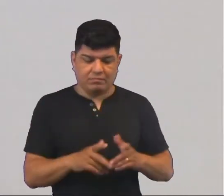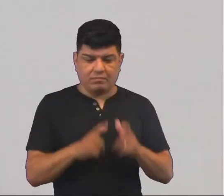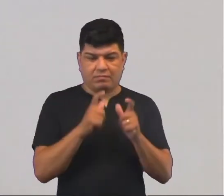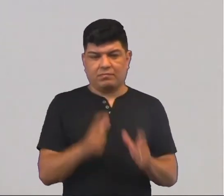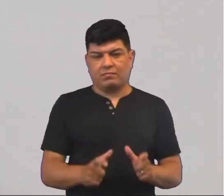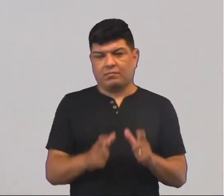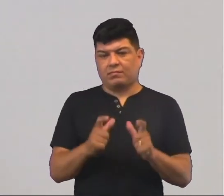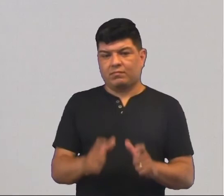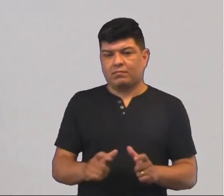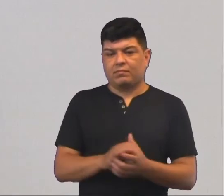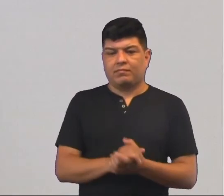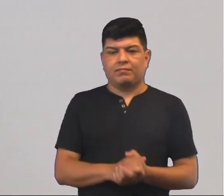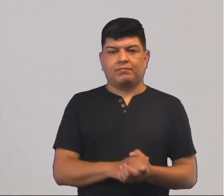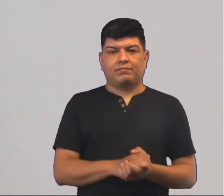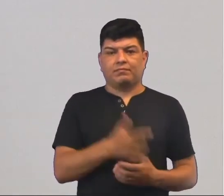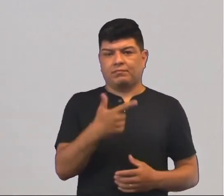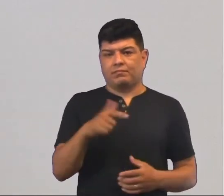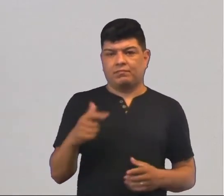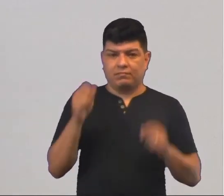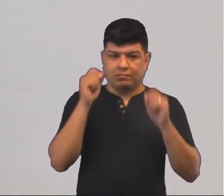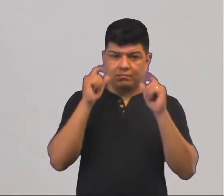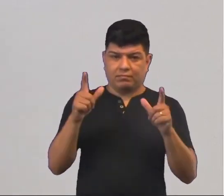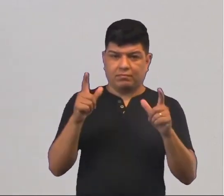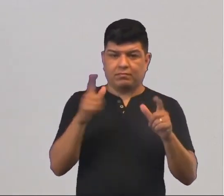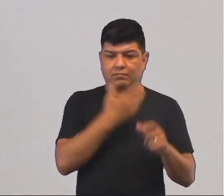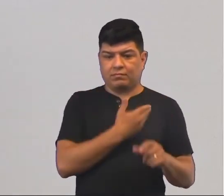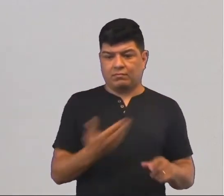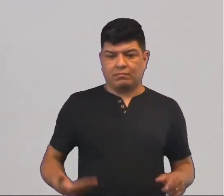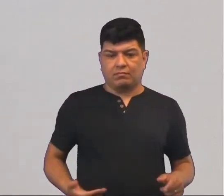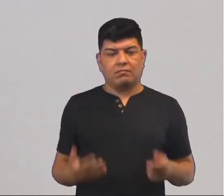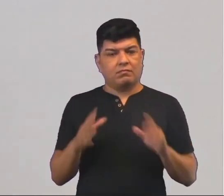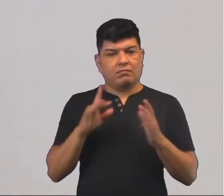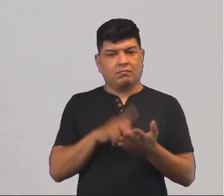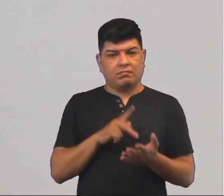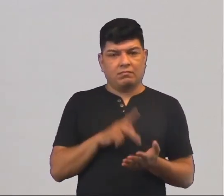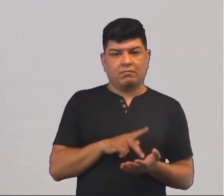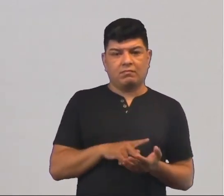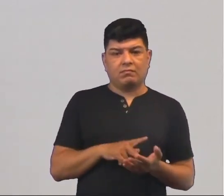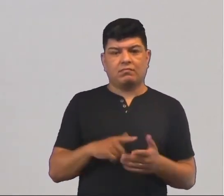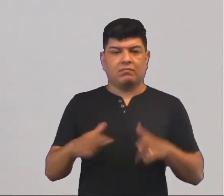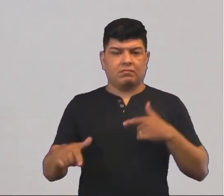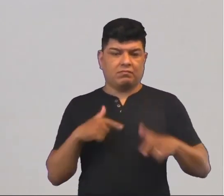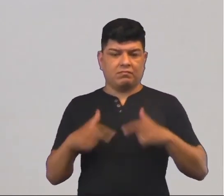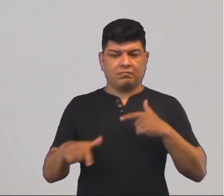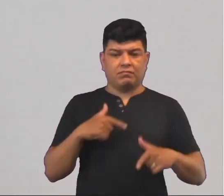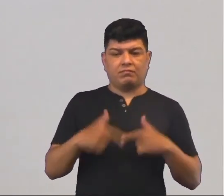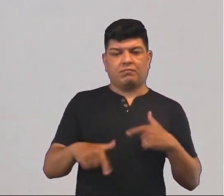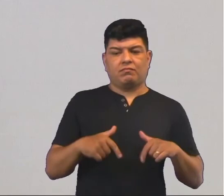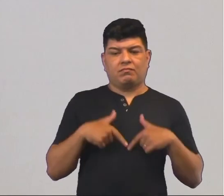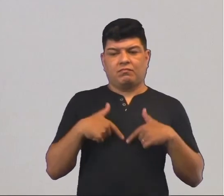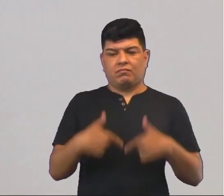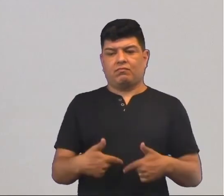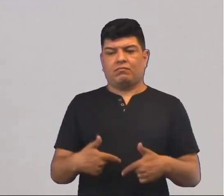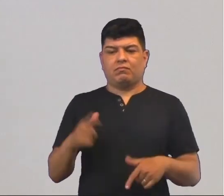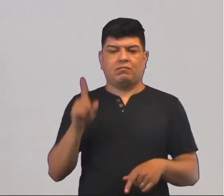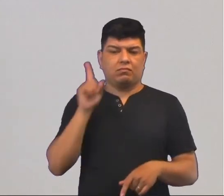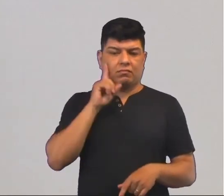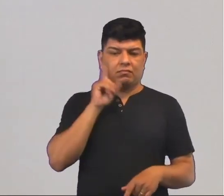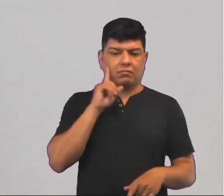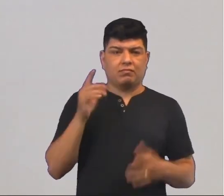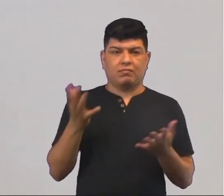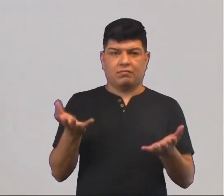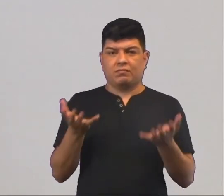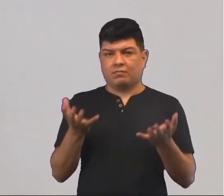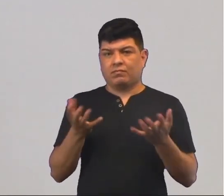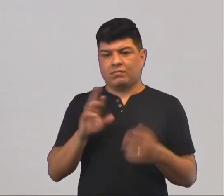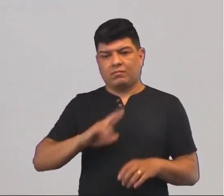nessas áreas de segregação, que não tem a atenção do governo como deveria, né? É um trabalhador que luta na sua vida diária. não